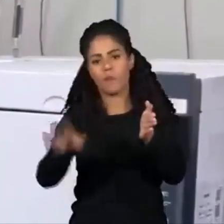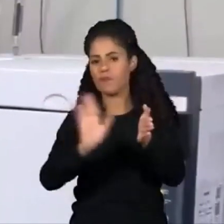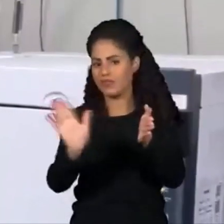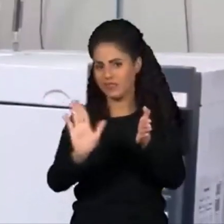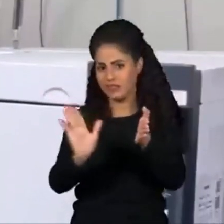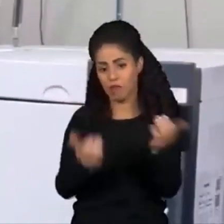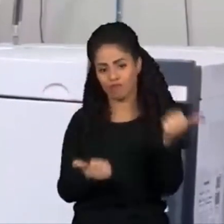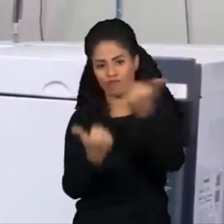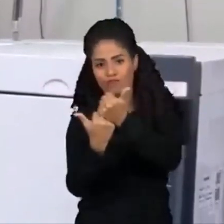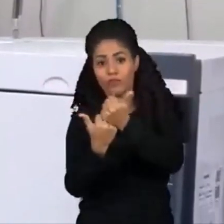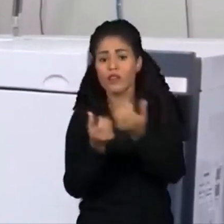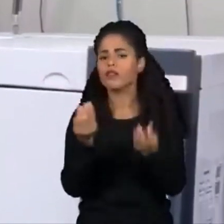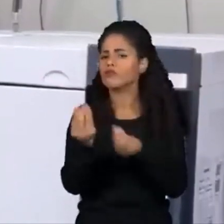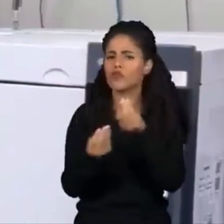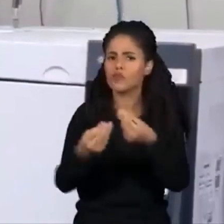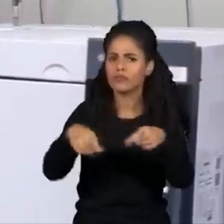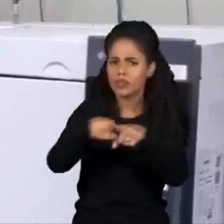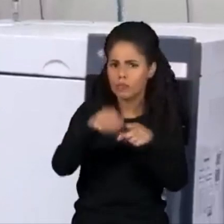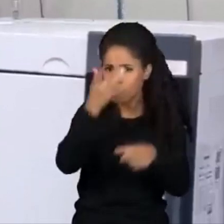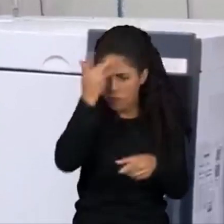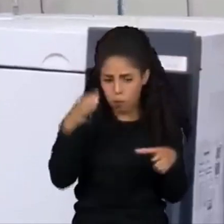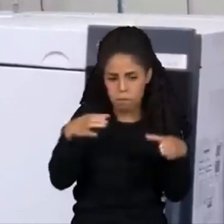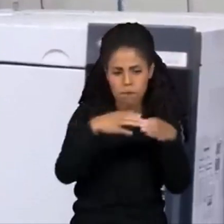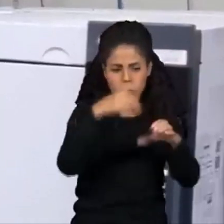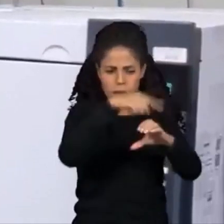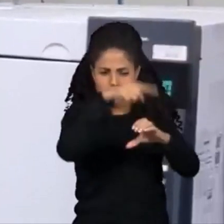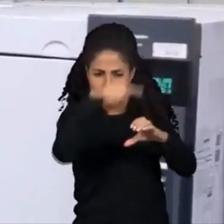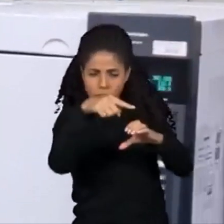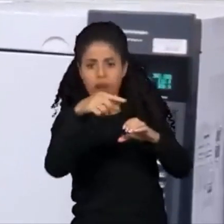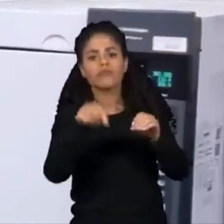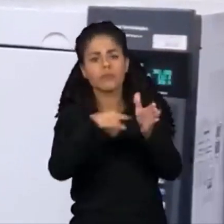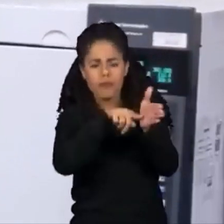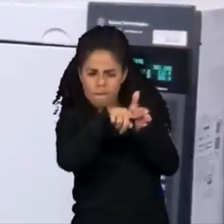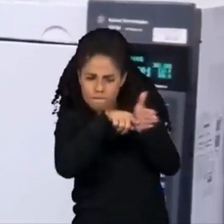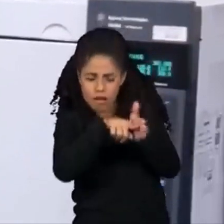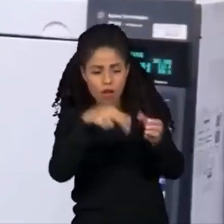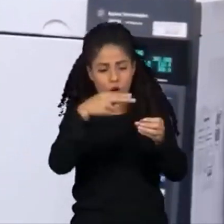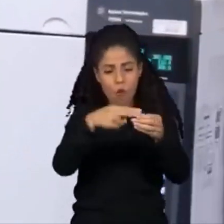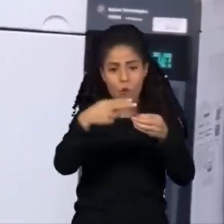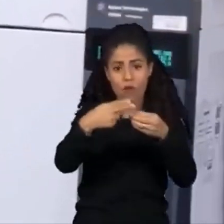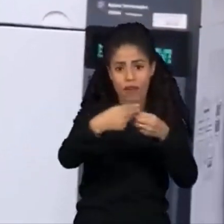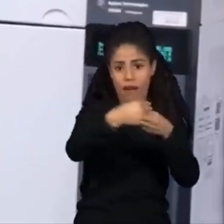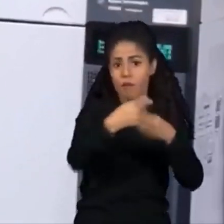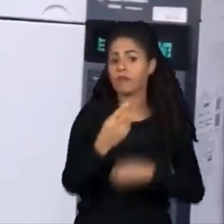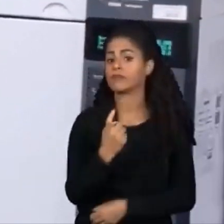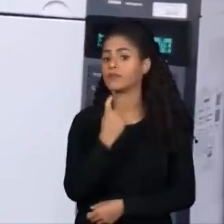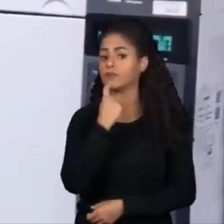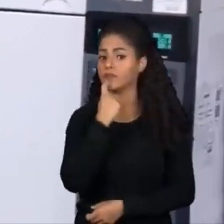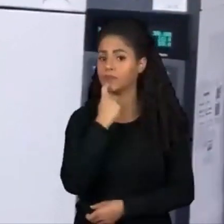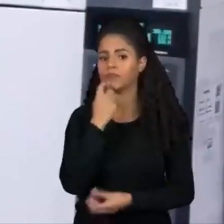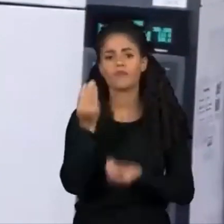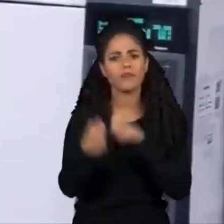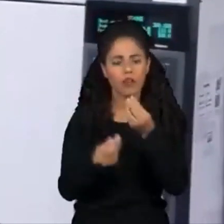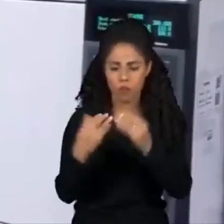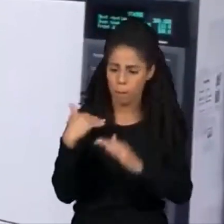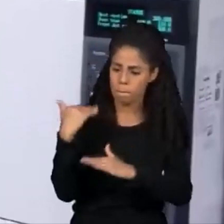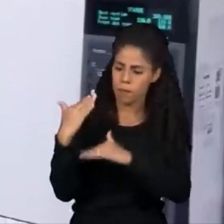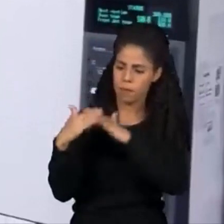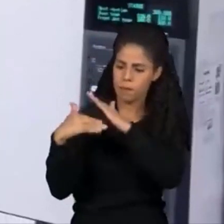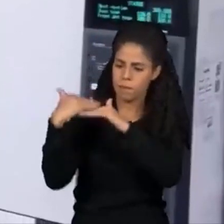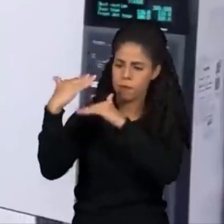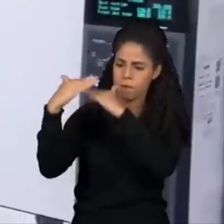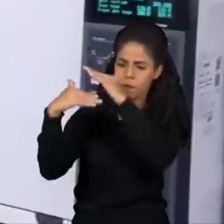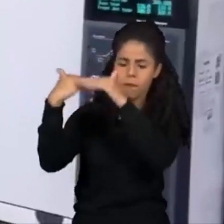Em outra frente, cientistas da Unicamp, Universidade Estadual de Campinas, atuam no desenvolvimento de